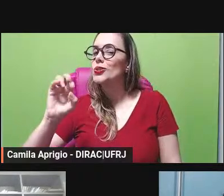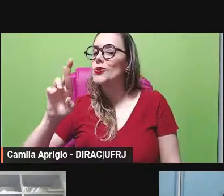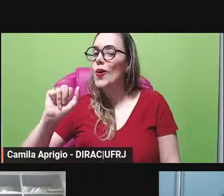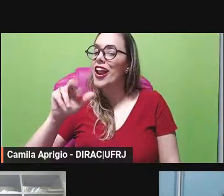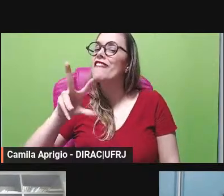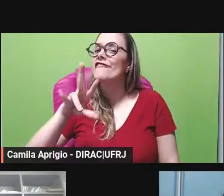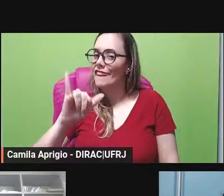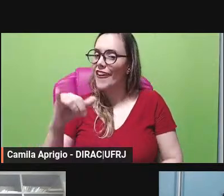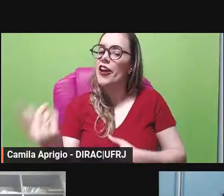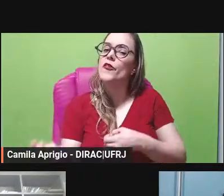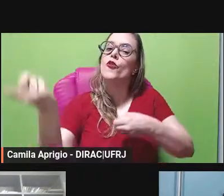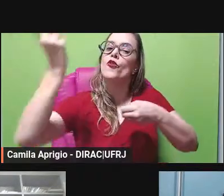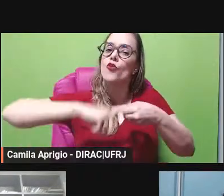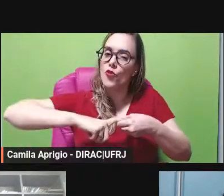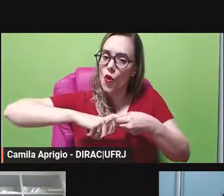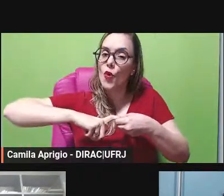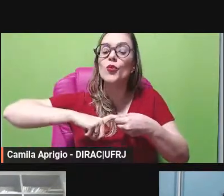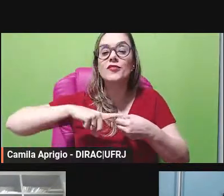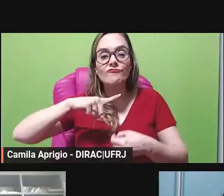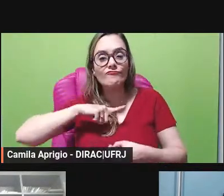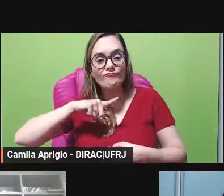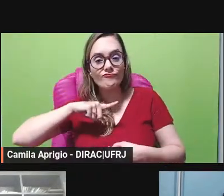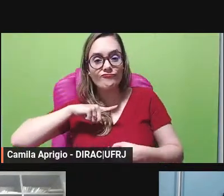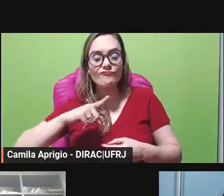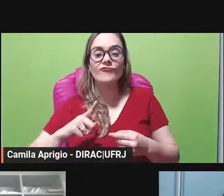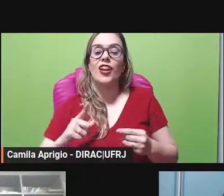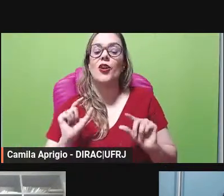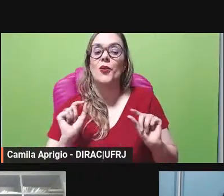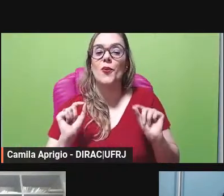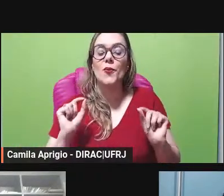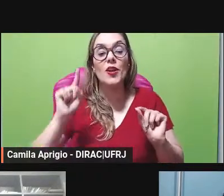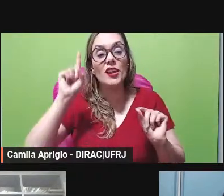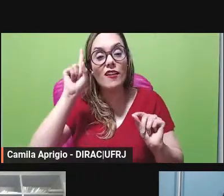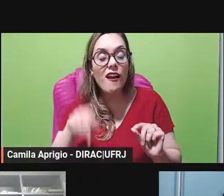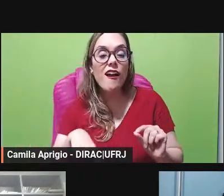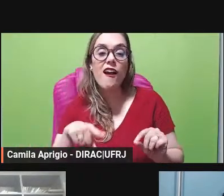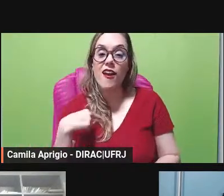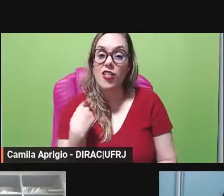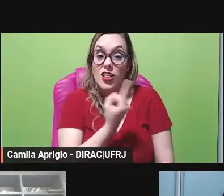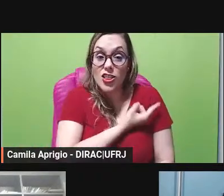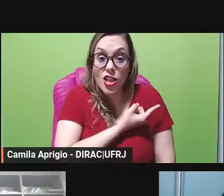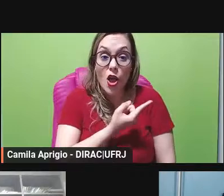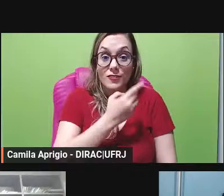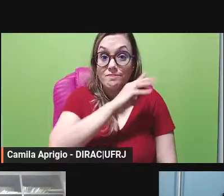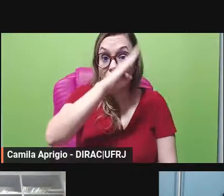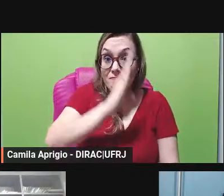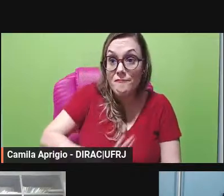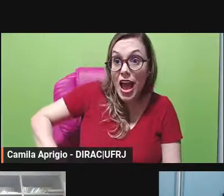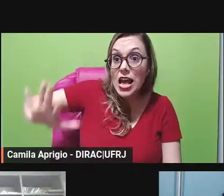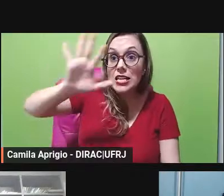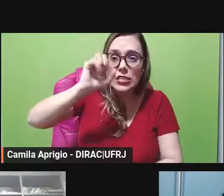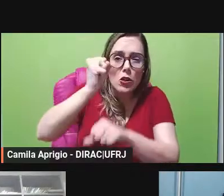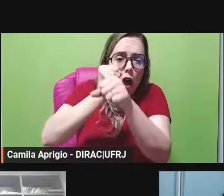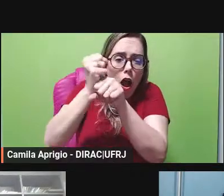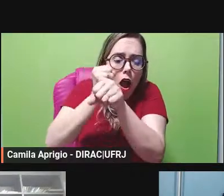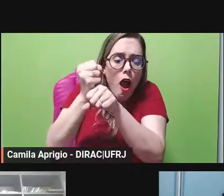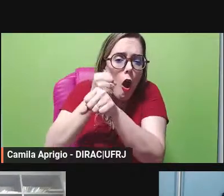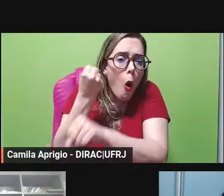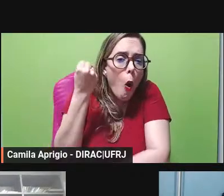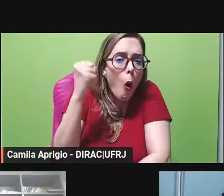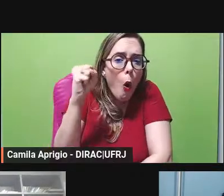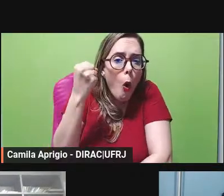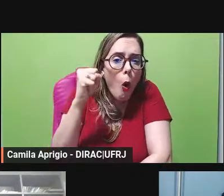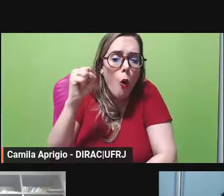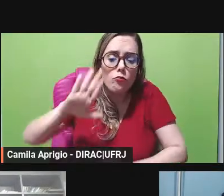a cena editorial brasileira felizmente depois de longos oito anos fechada